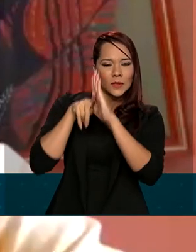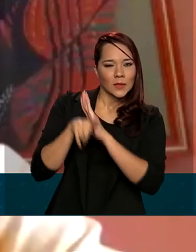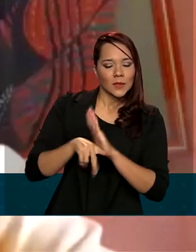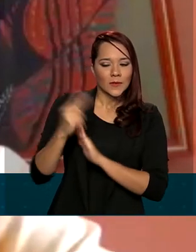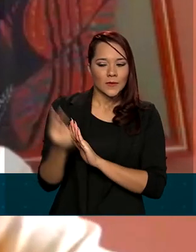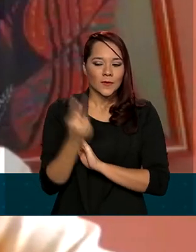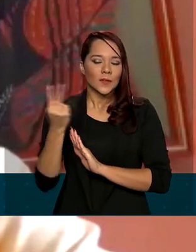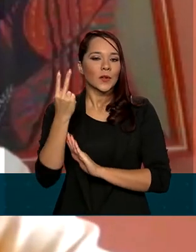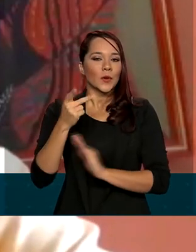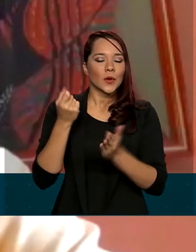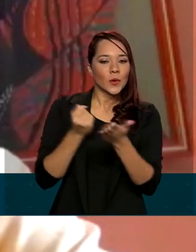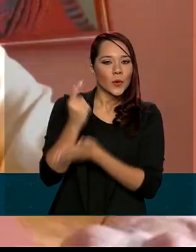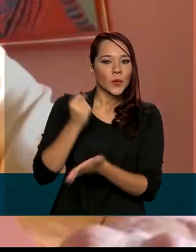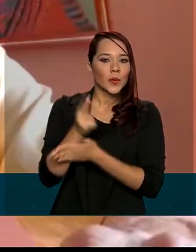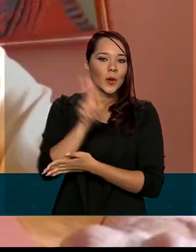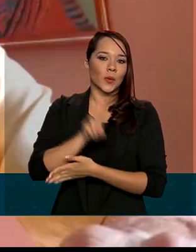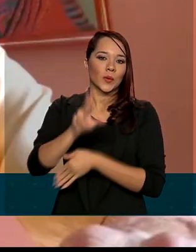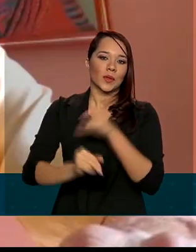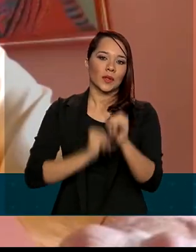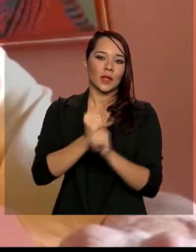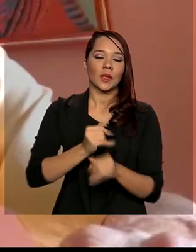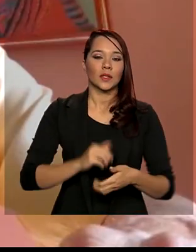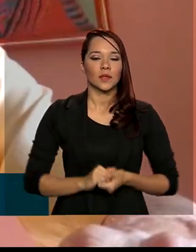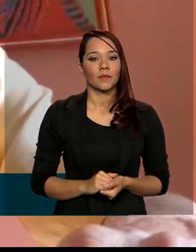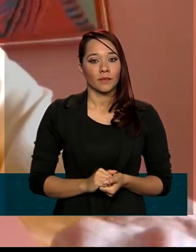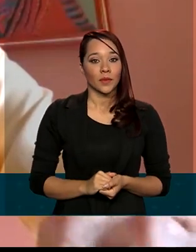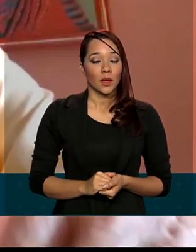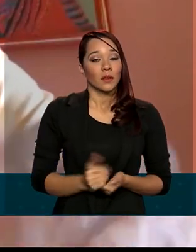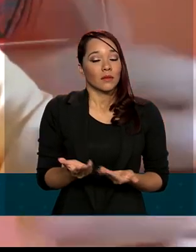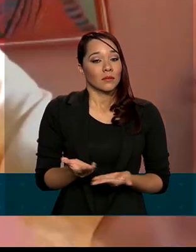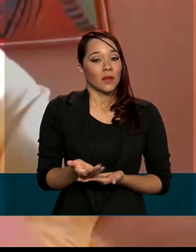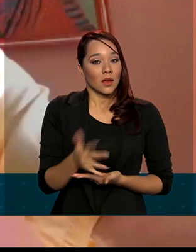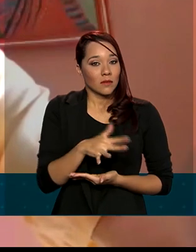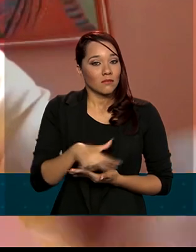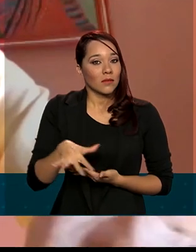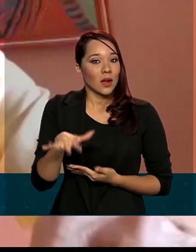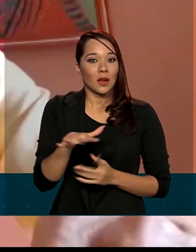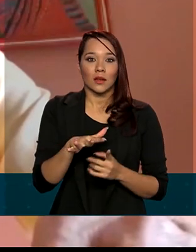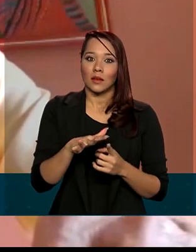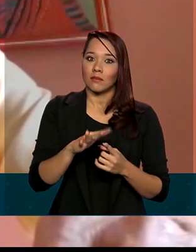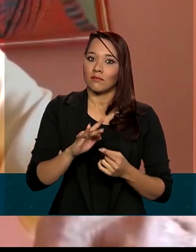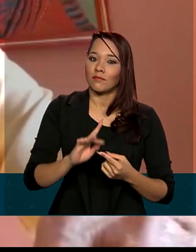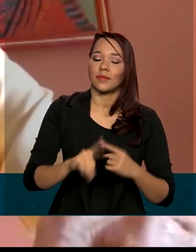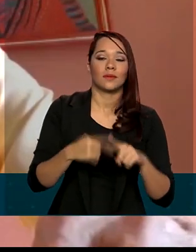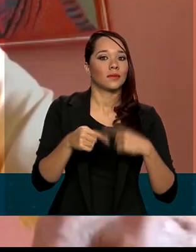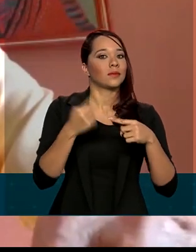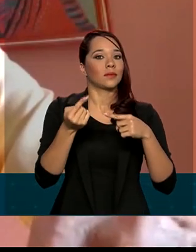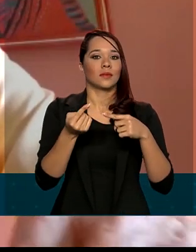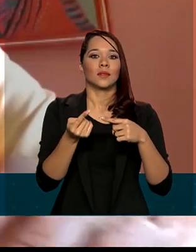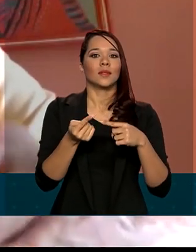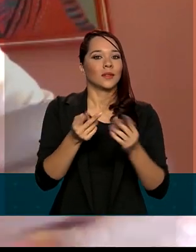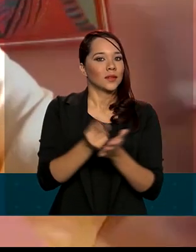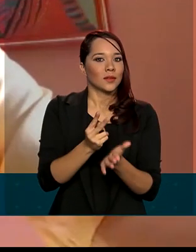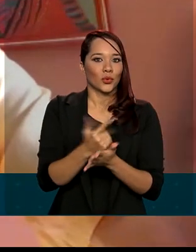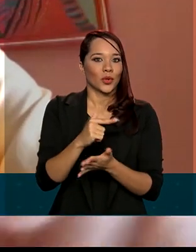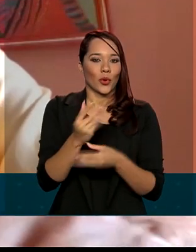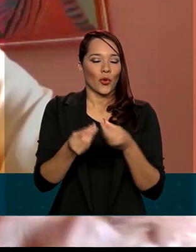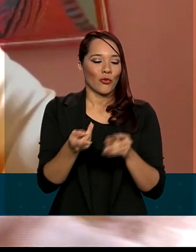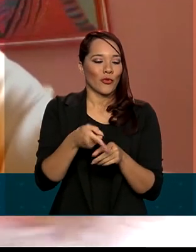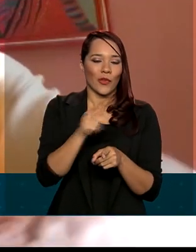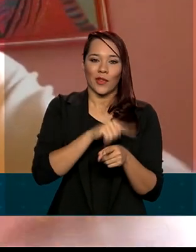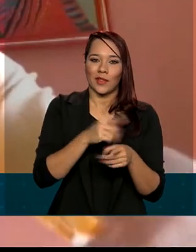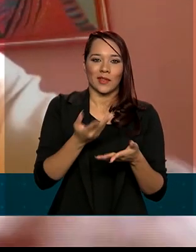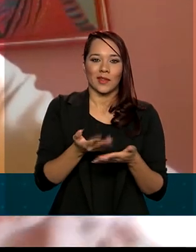preços e comprar pela internet. É um mercado que está aí, é irreversível, né? O uso da